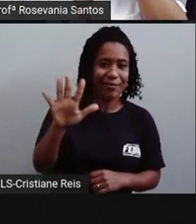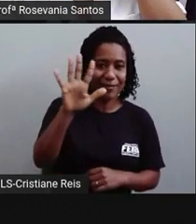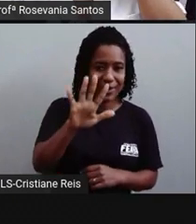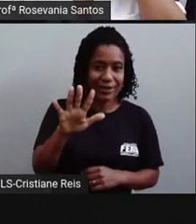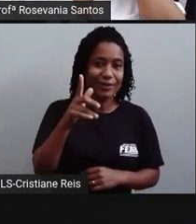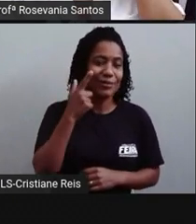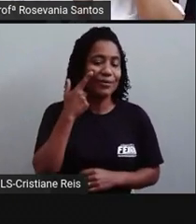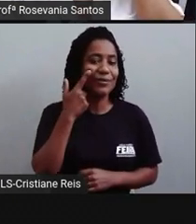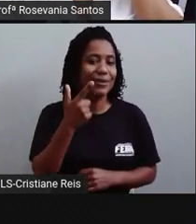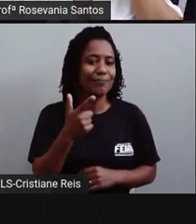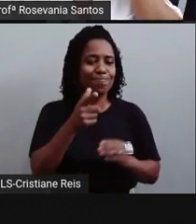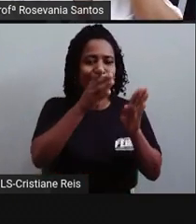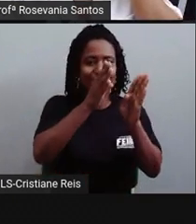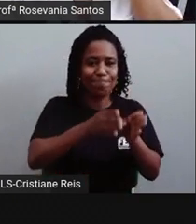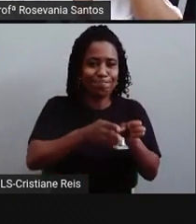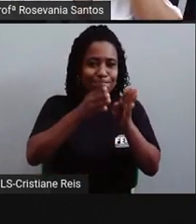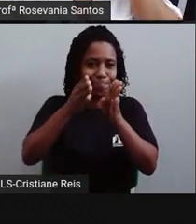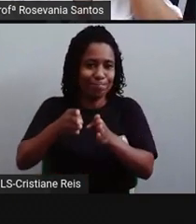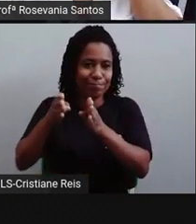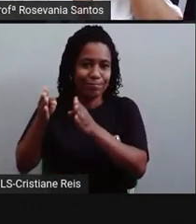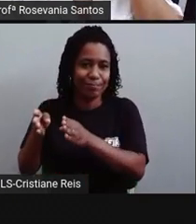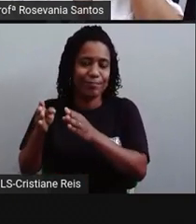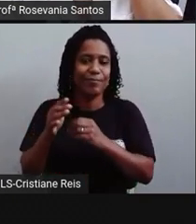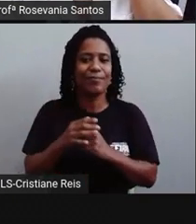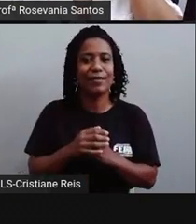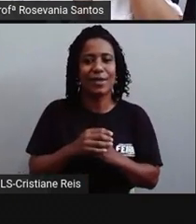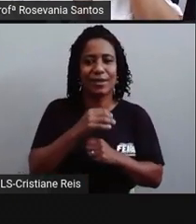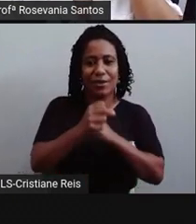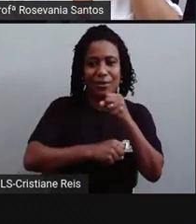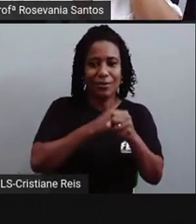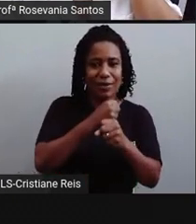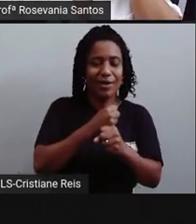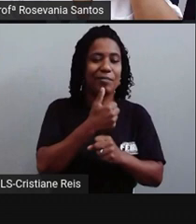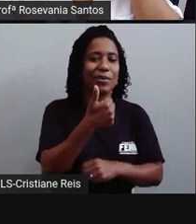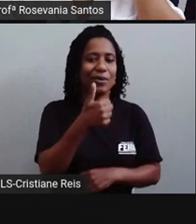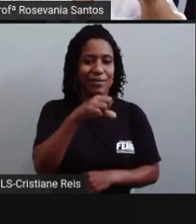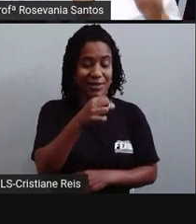né, essa taxa de fecundidade, vamos entender assim. Em 1960,